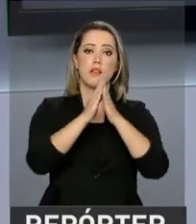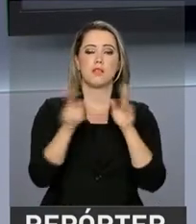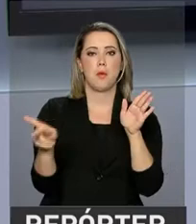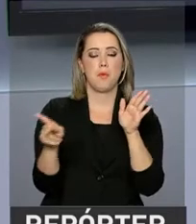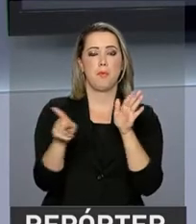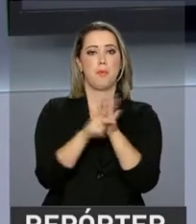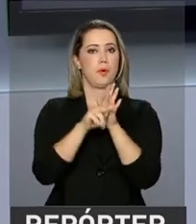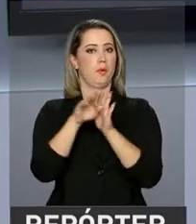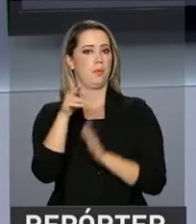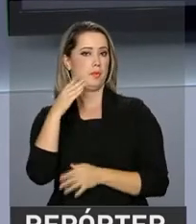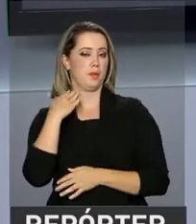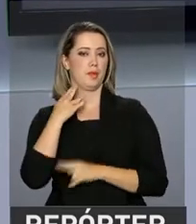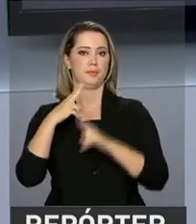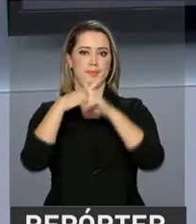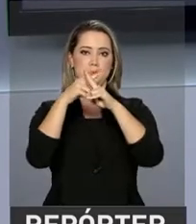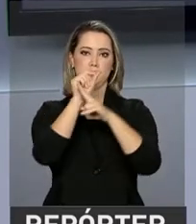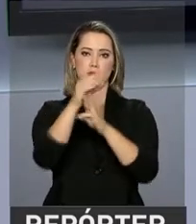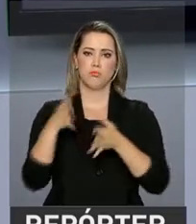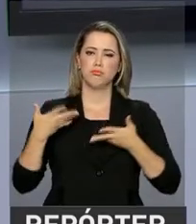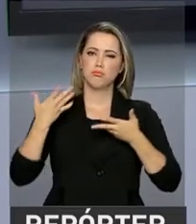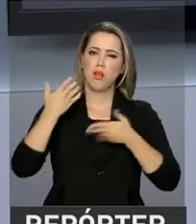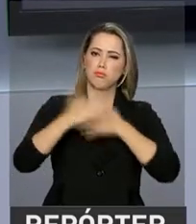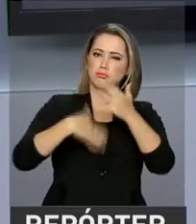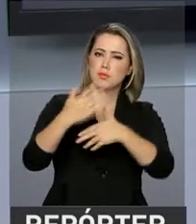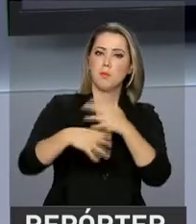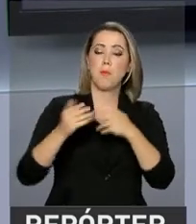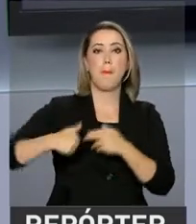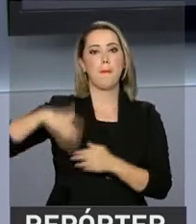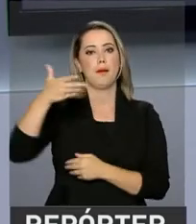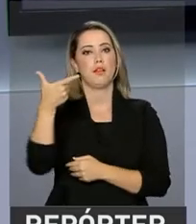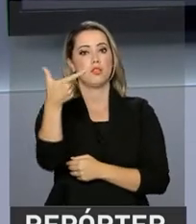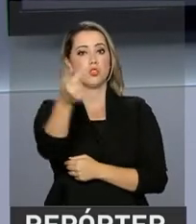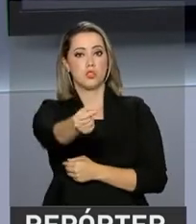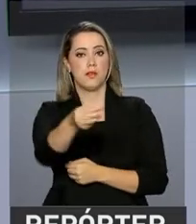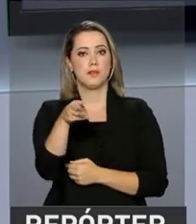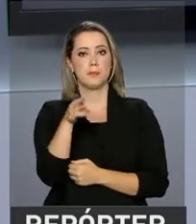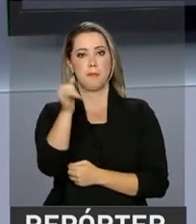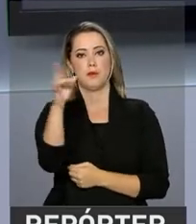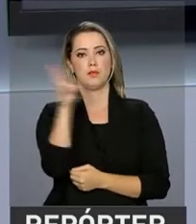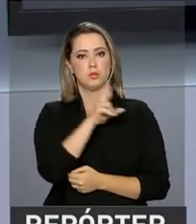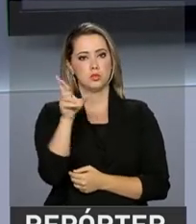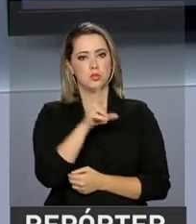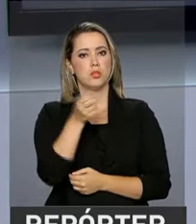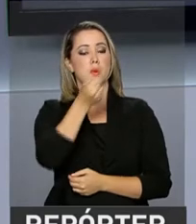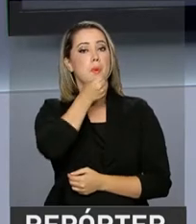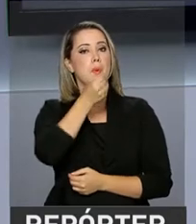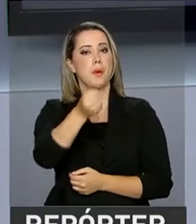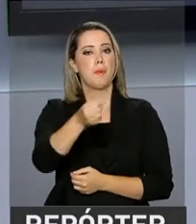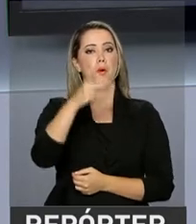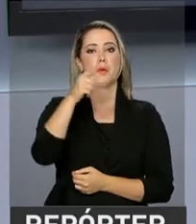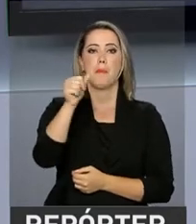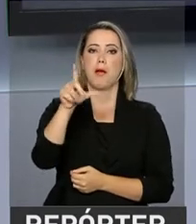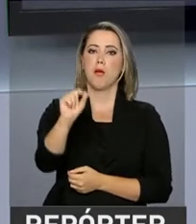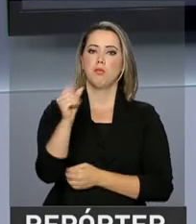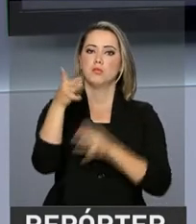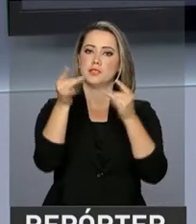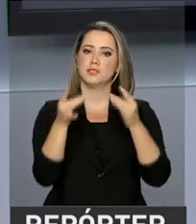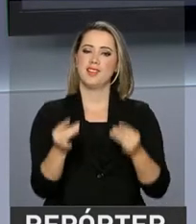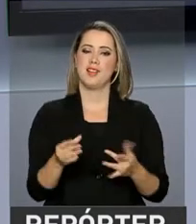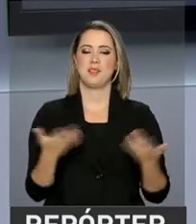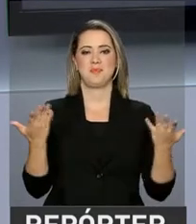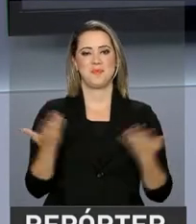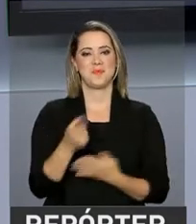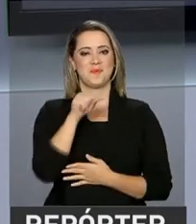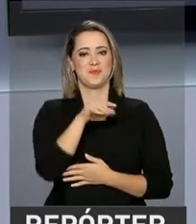Caixa, movimentou no último fim de semana mais de 10 bilhões de reais. O repórter Paulo La Sálvia tem mais informações